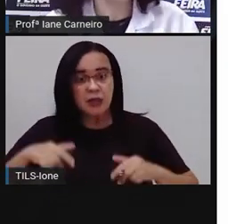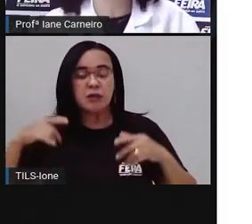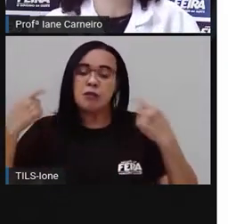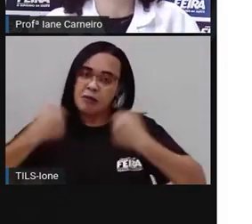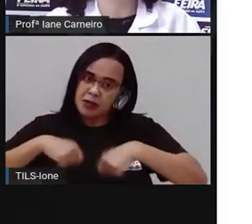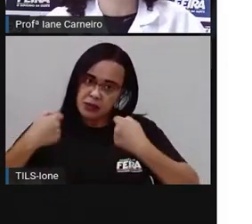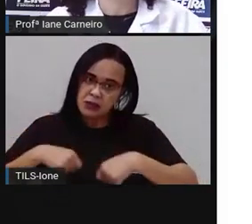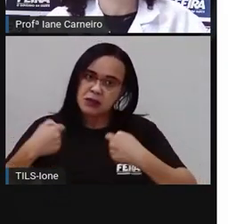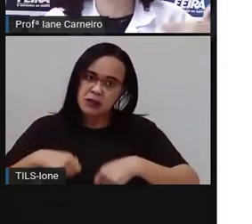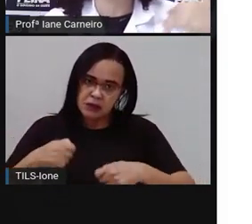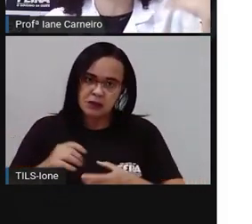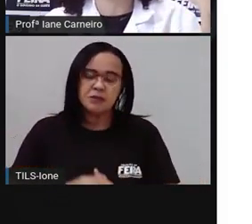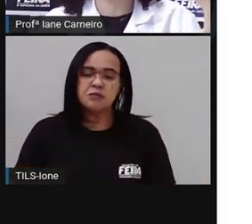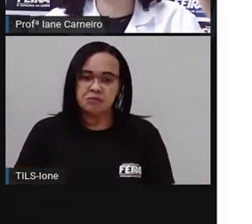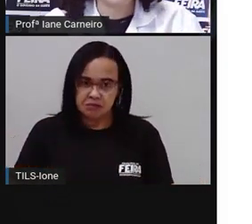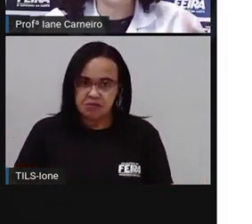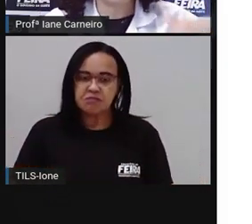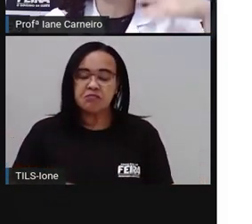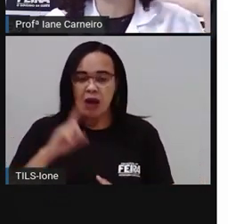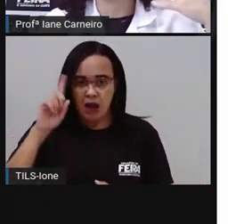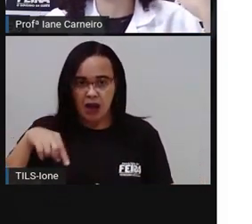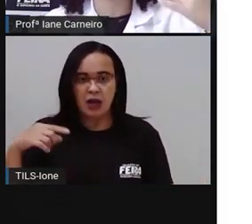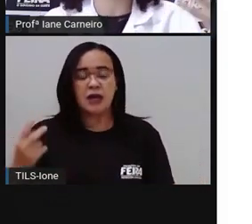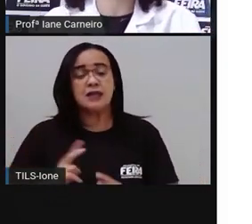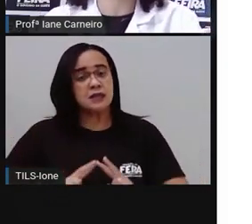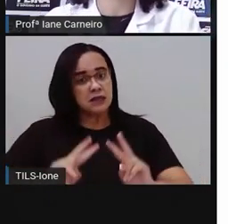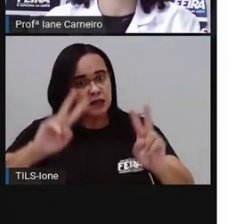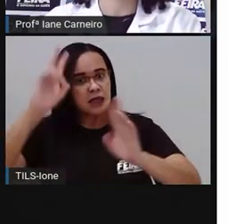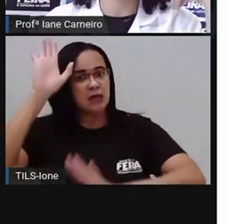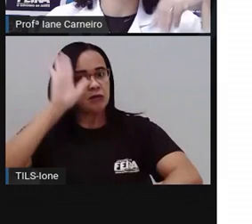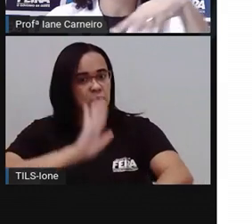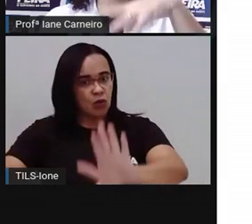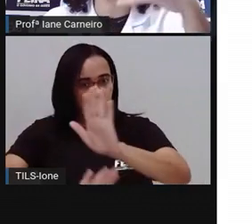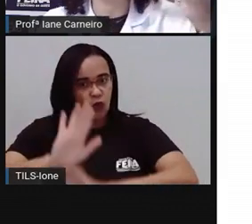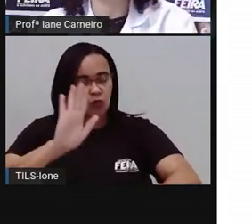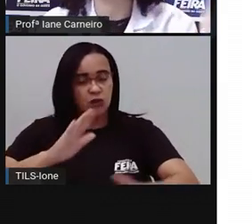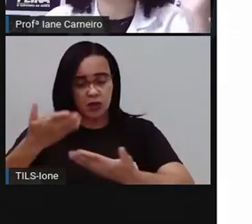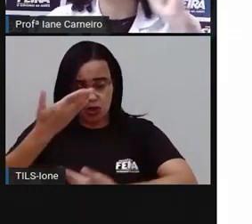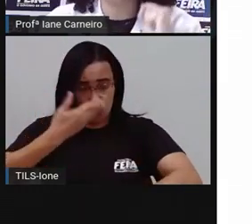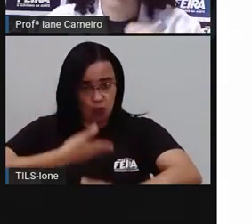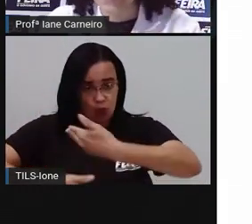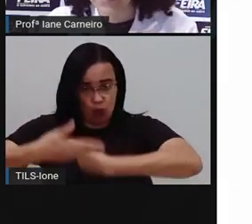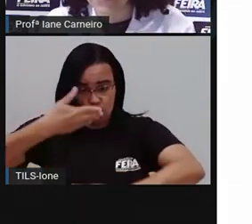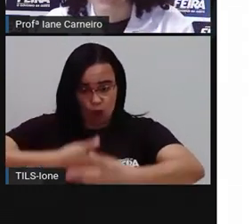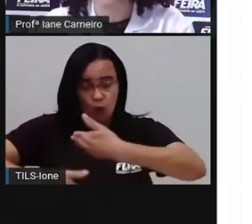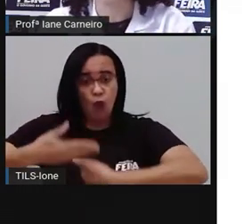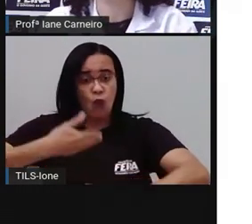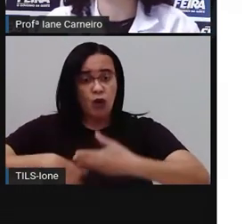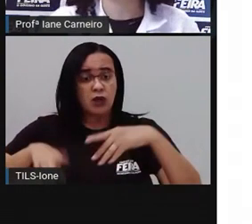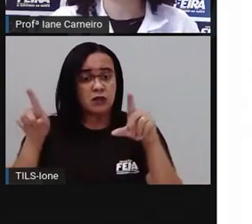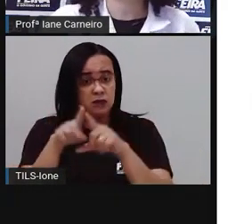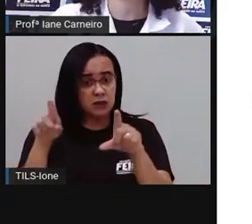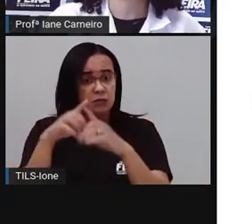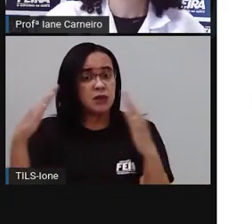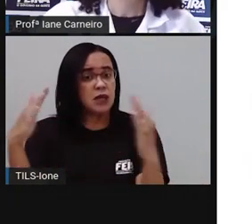vai se sujar de novo. Então, a gente tem que sempre ter esse cuidado com o nosso corpo e com o ambiente que nós estamos vivendo.